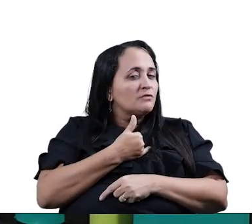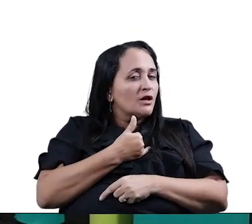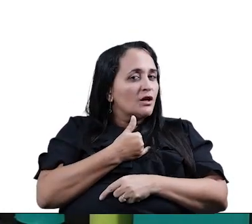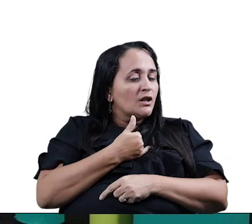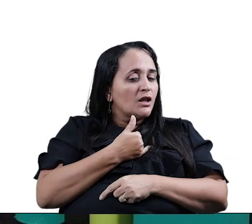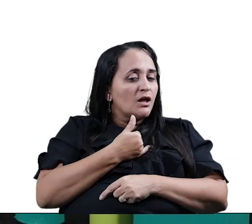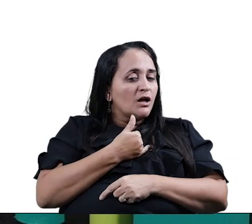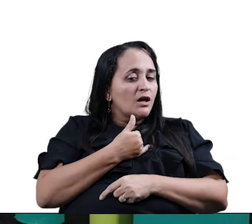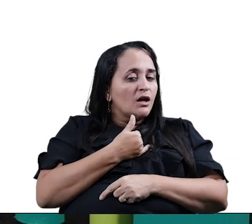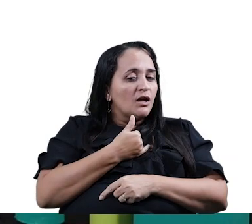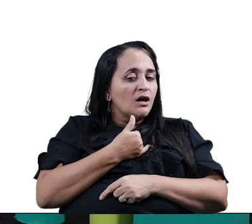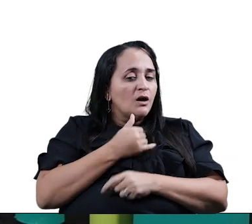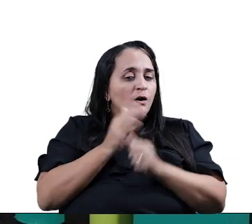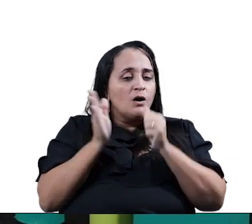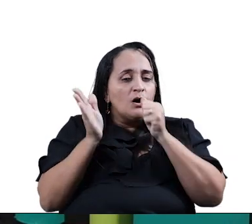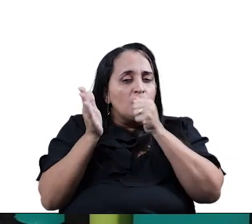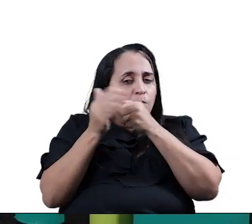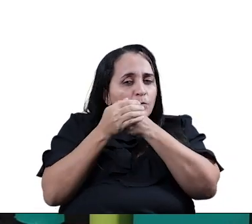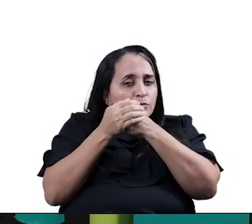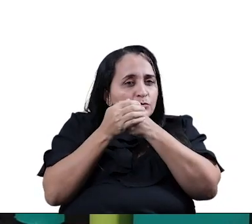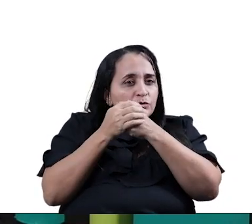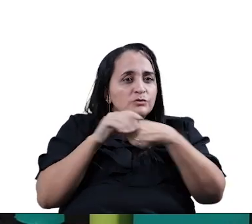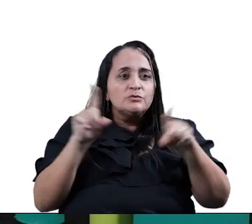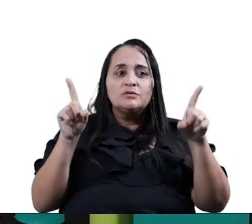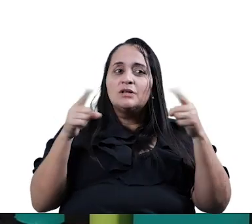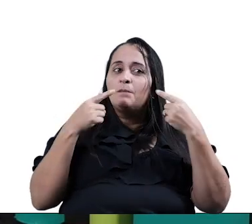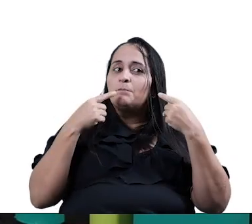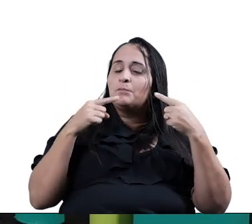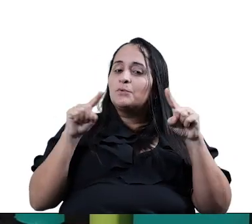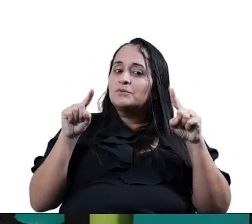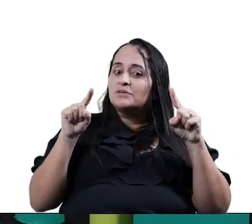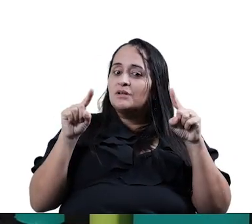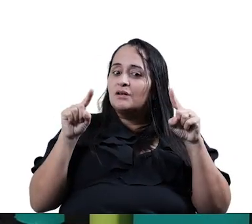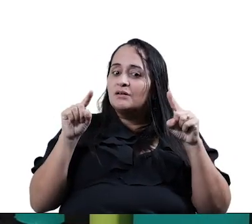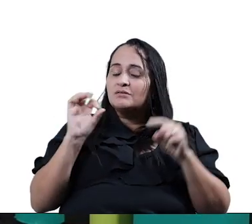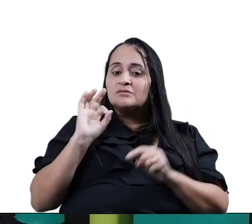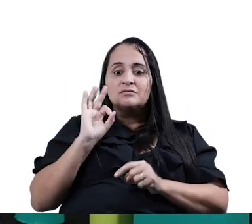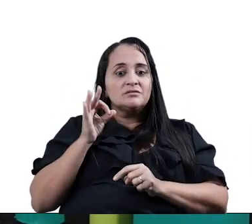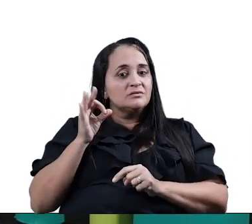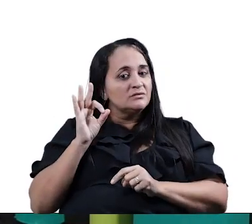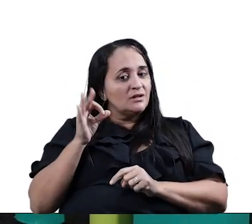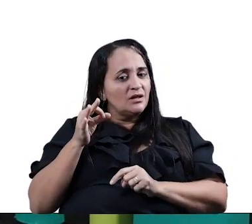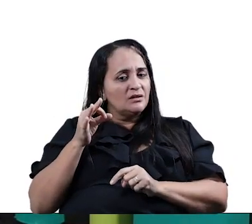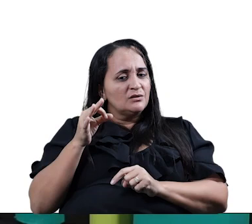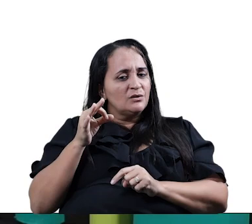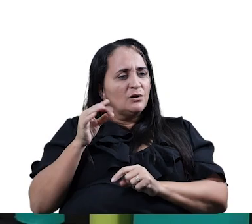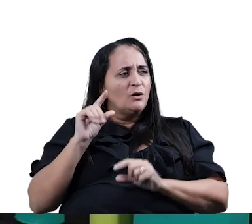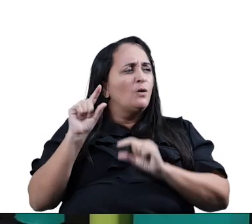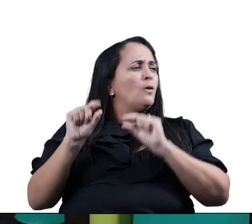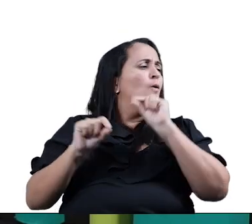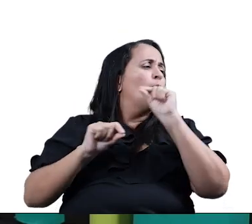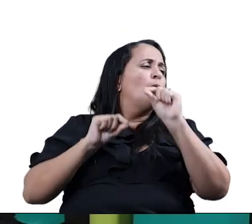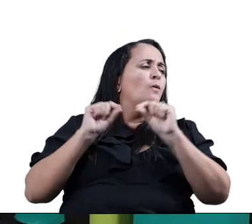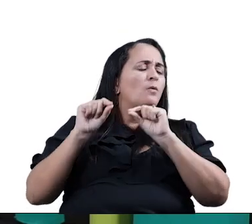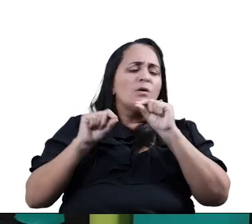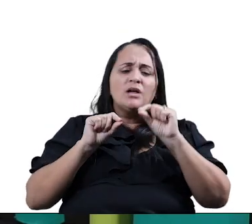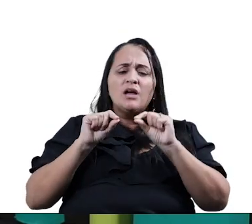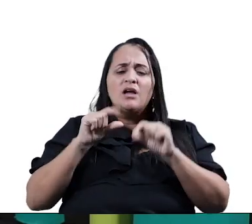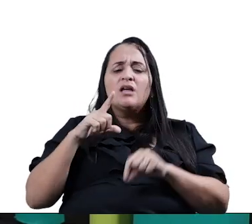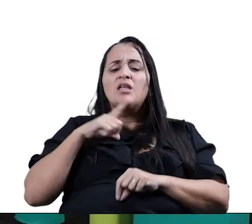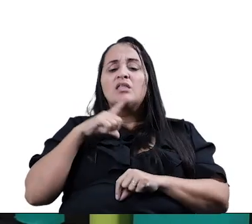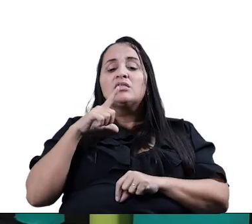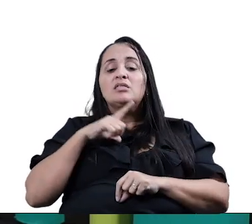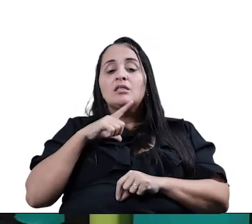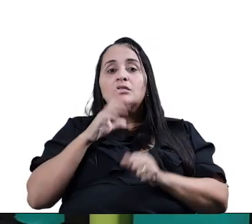vocês vão descobrir O que está escondido Nesta canção Certo? O que está escondido aí? Vocês